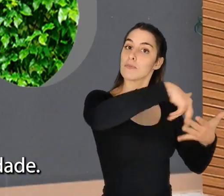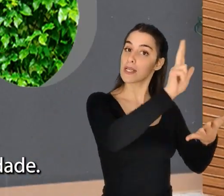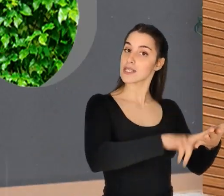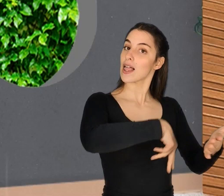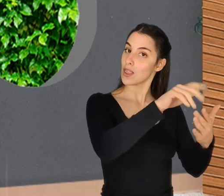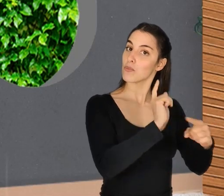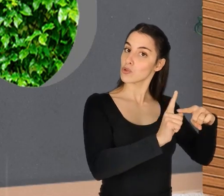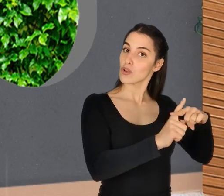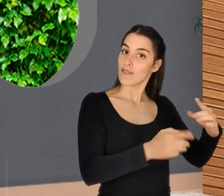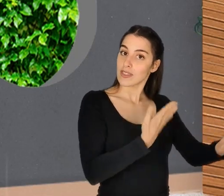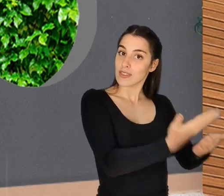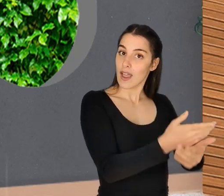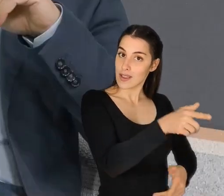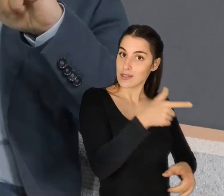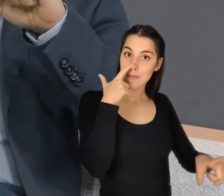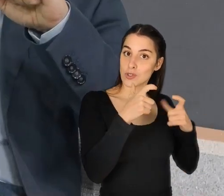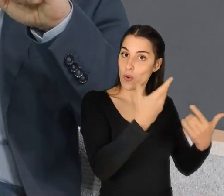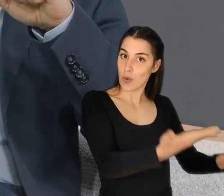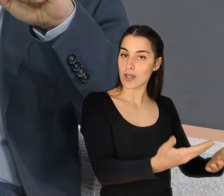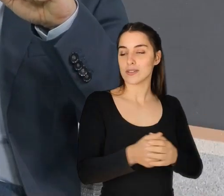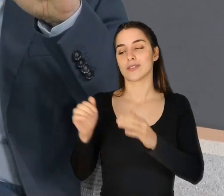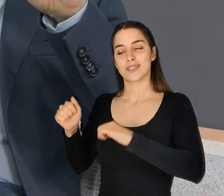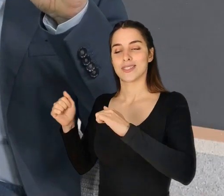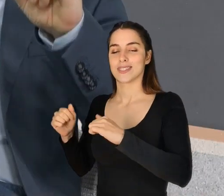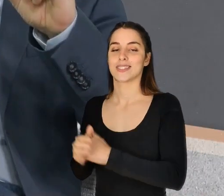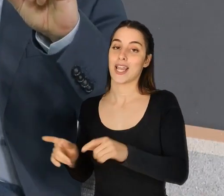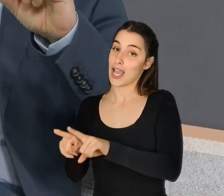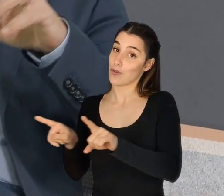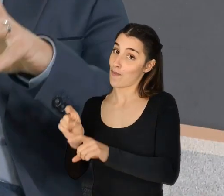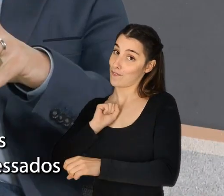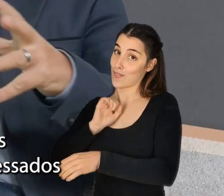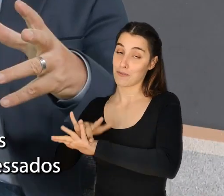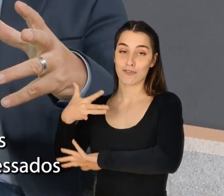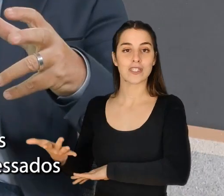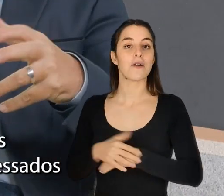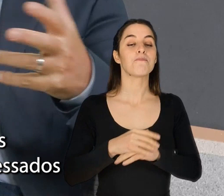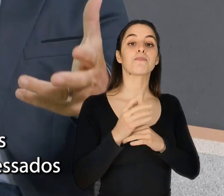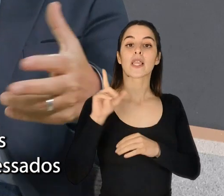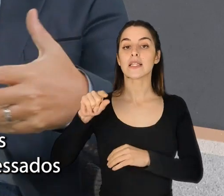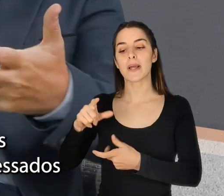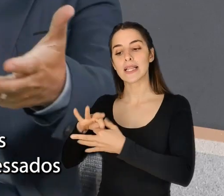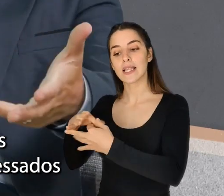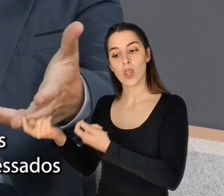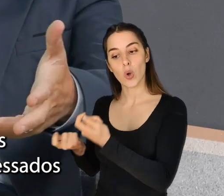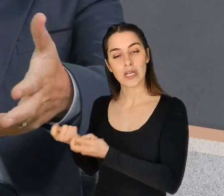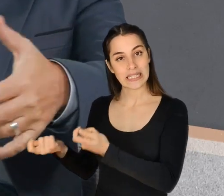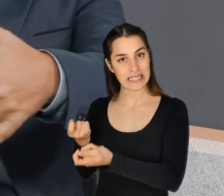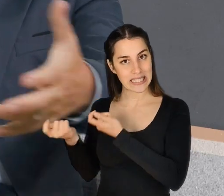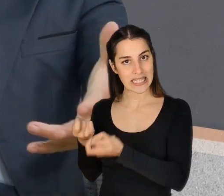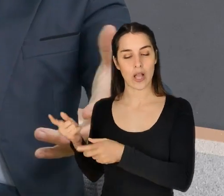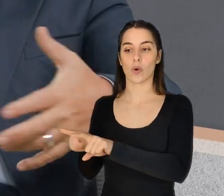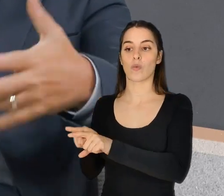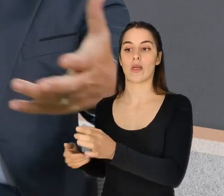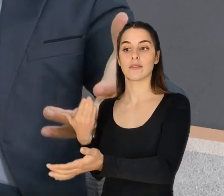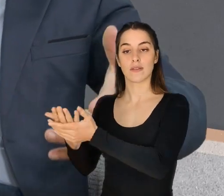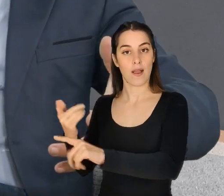positividade. Sim, sim. O lado do amor. E no caso das organizações, porque isto cabe depois também às organizações, que são os principais interessados em ter